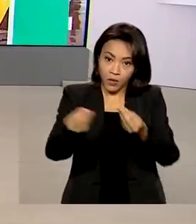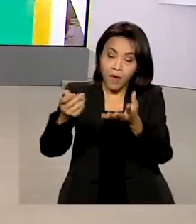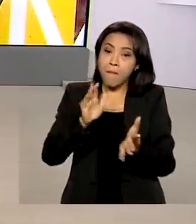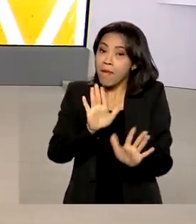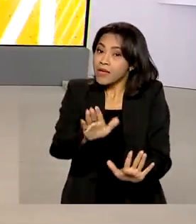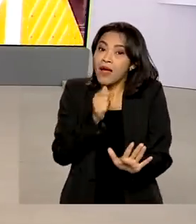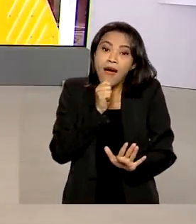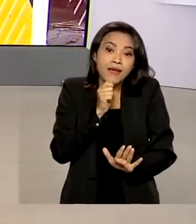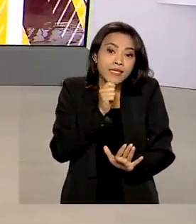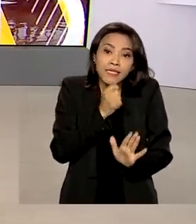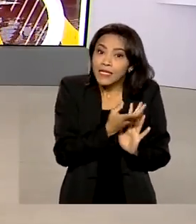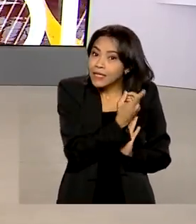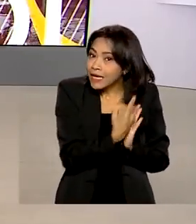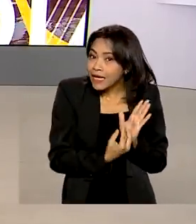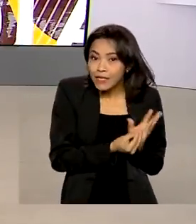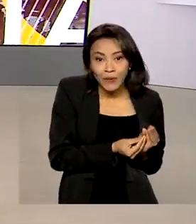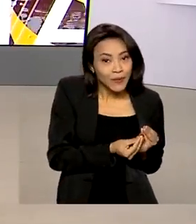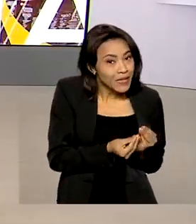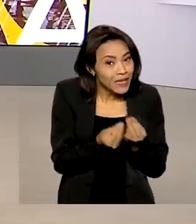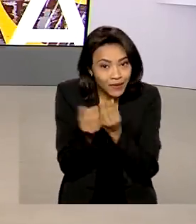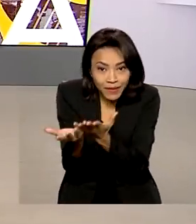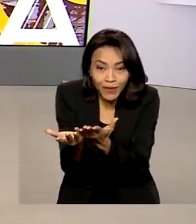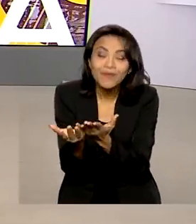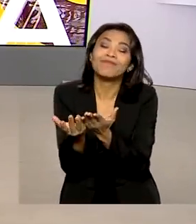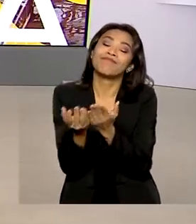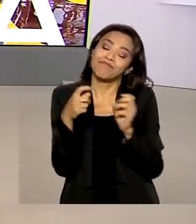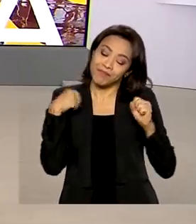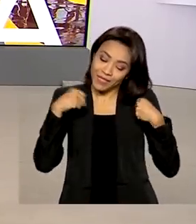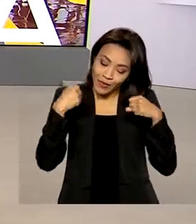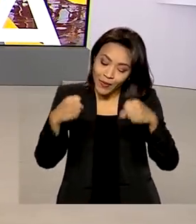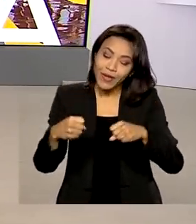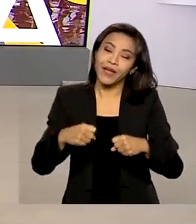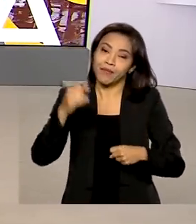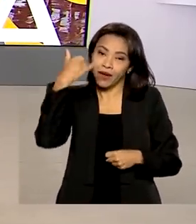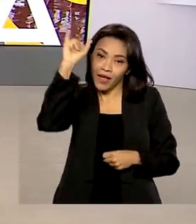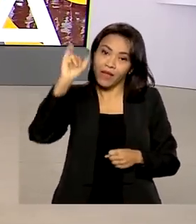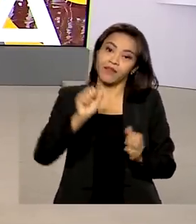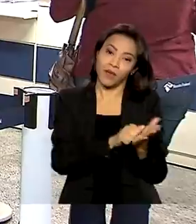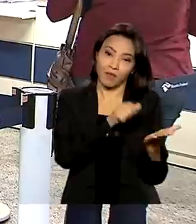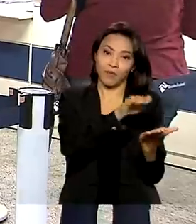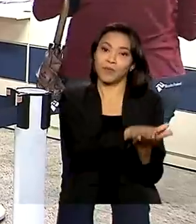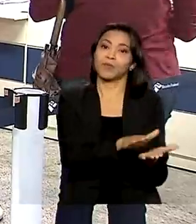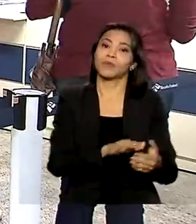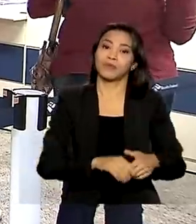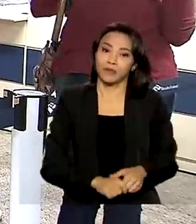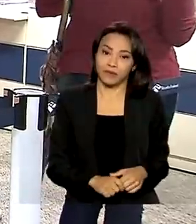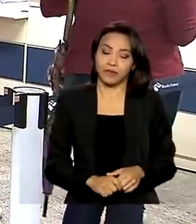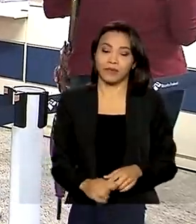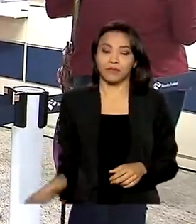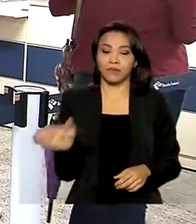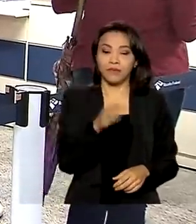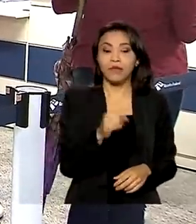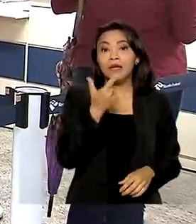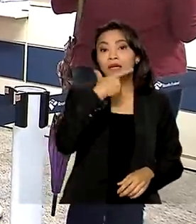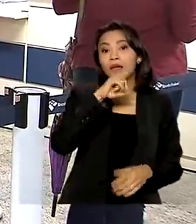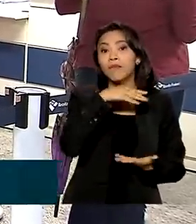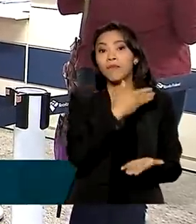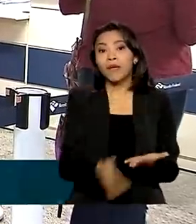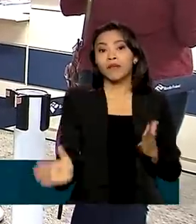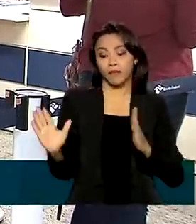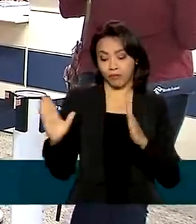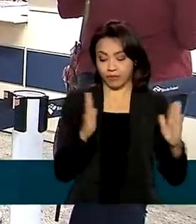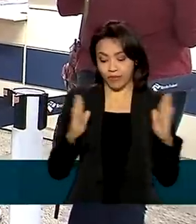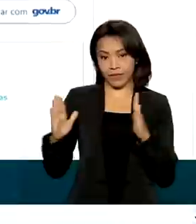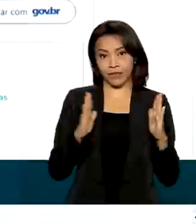não acertou as contas com a receita tem de correr para evitar multas. Quem perdeu o prazo para a